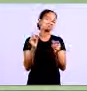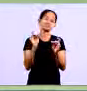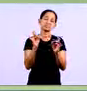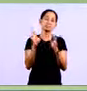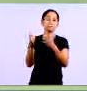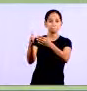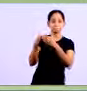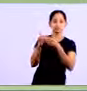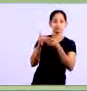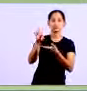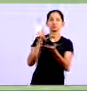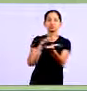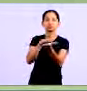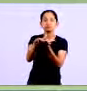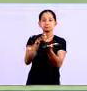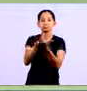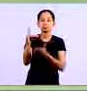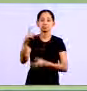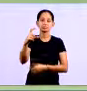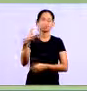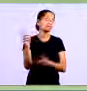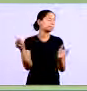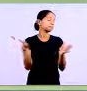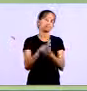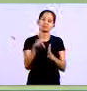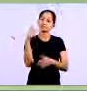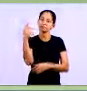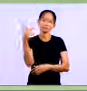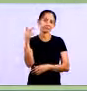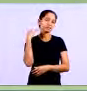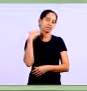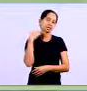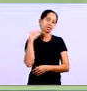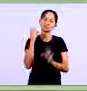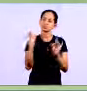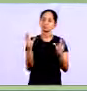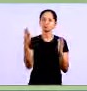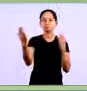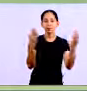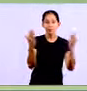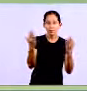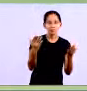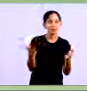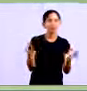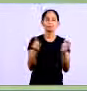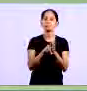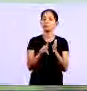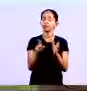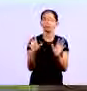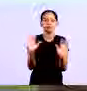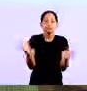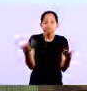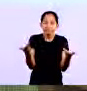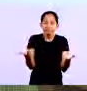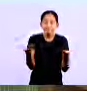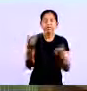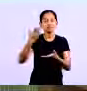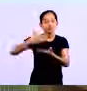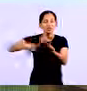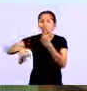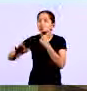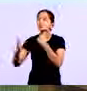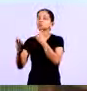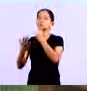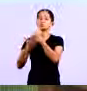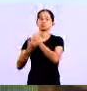ato bancário Tá O extrato bancário É a ferramenta padrão Para poder fazer o controle bancário Né Lá você vai ter Todos os lançamentos Eles